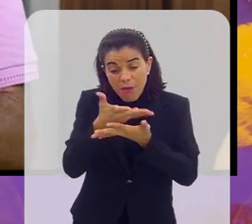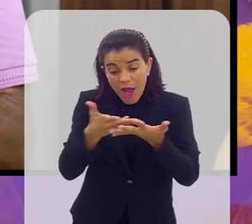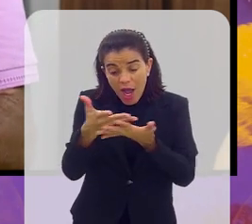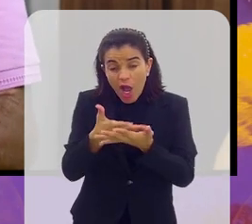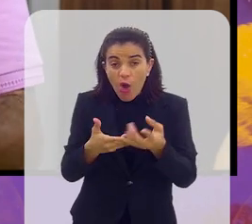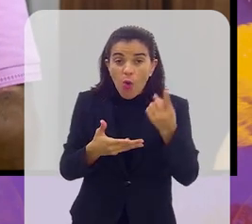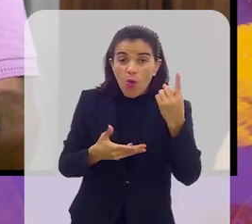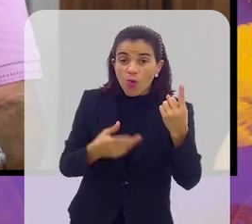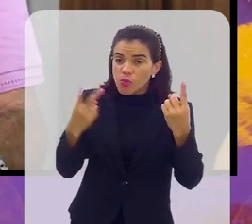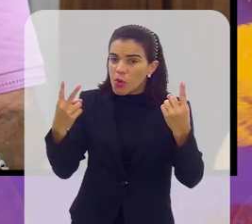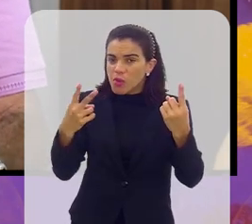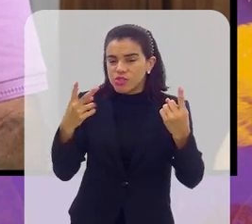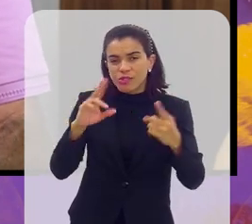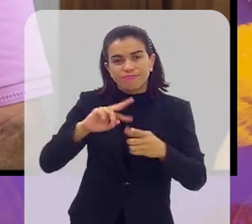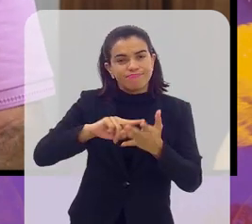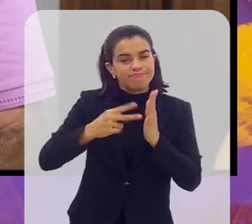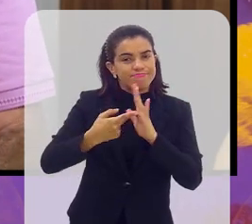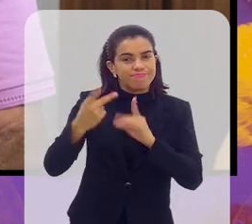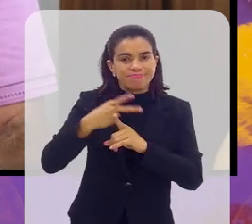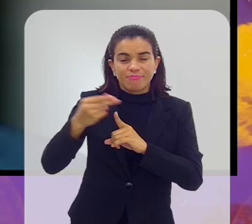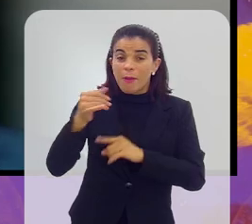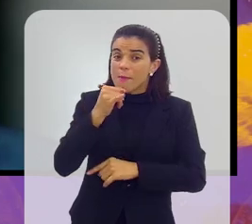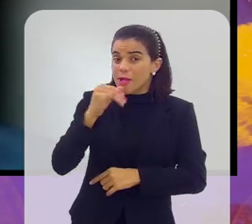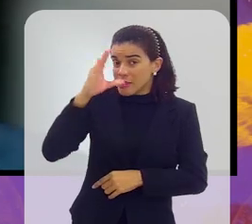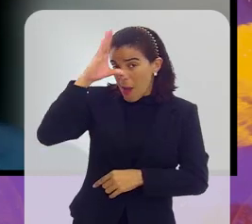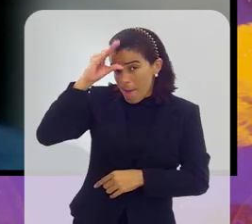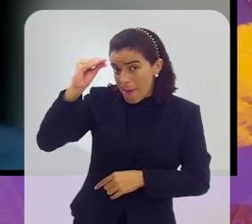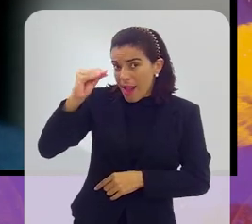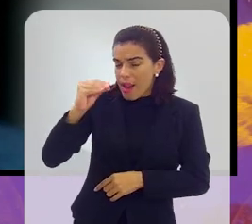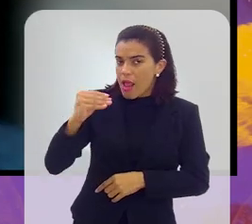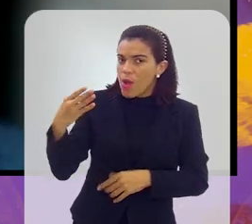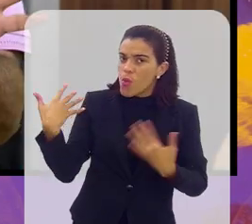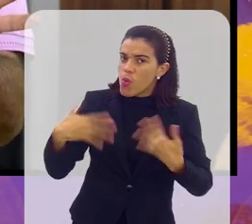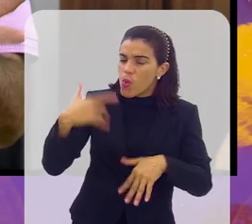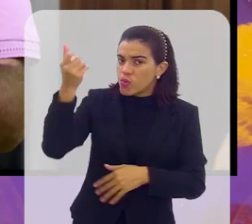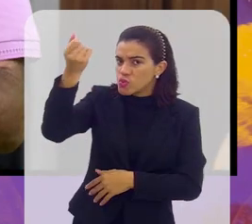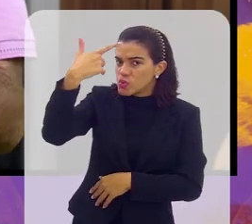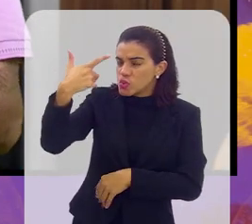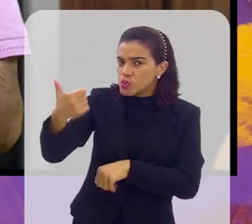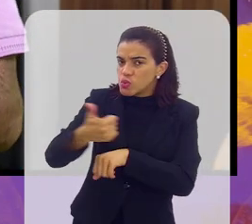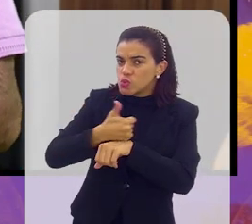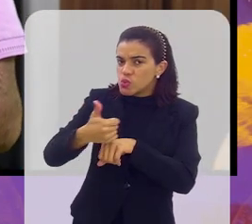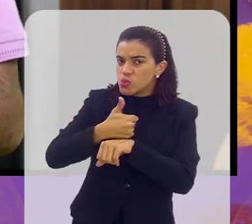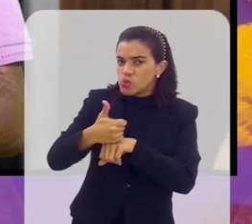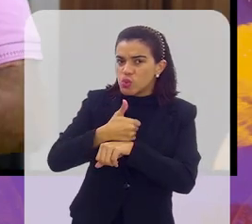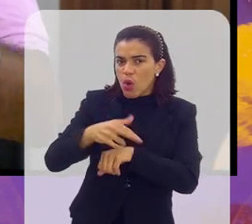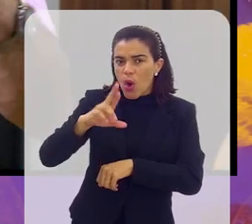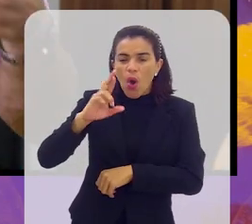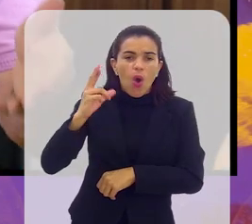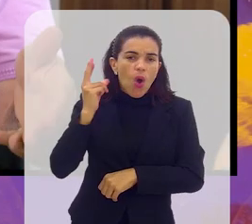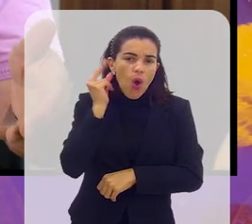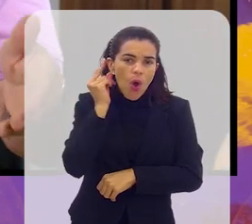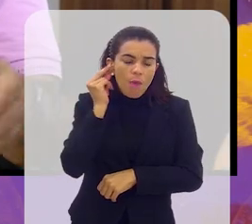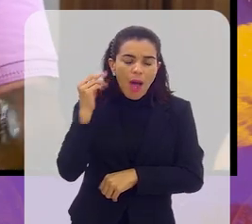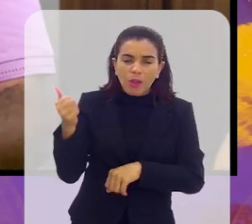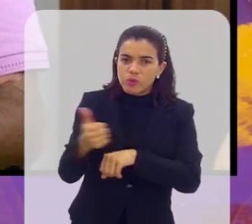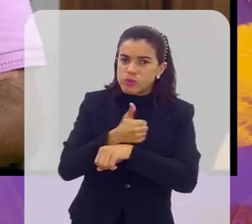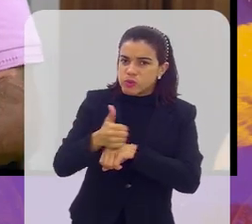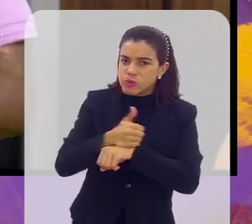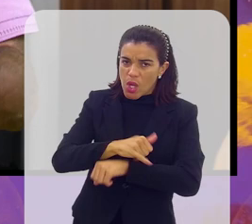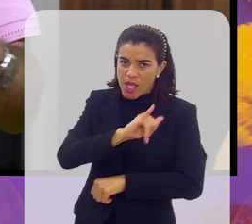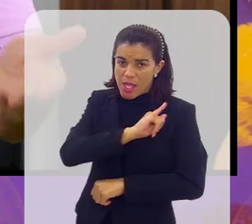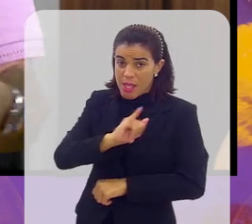1 ou 2, eu acho que já é considerado vitória, porque, por exemplo, o Pelé é um gênio, Garrinche é um gênio, Romário é um gênio,